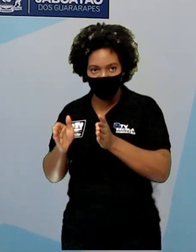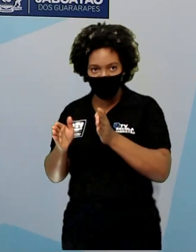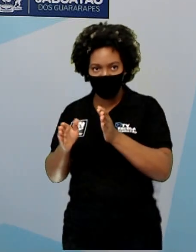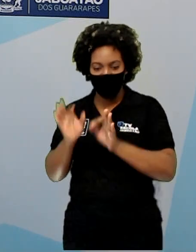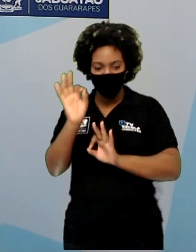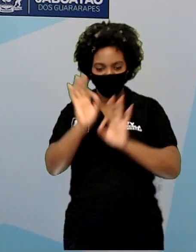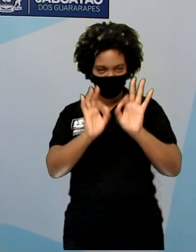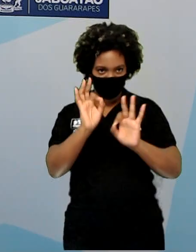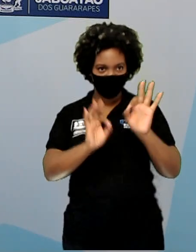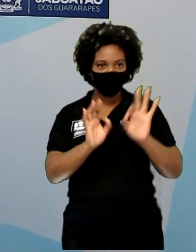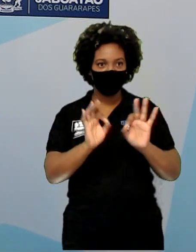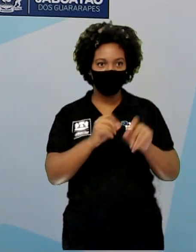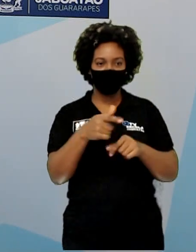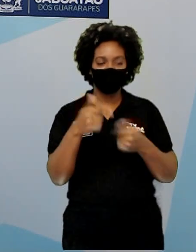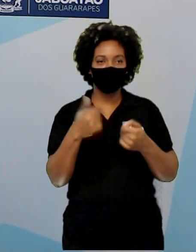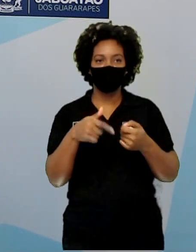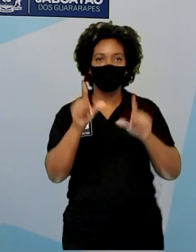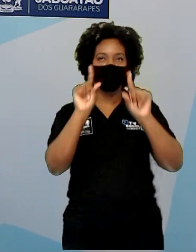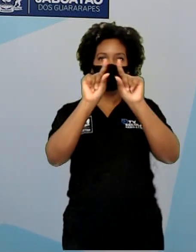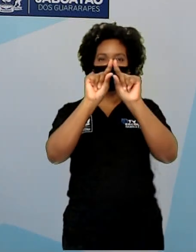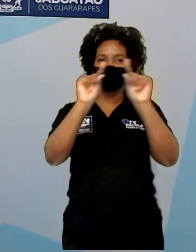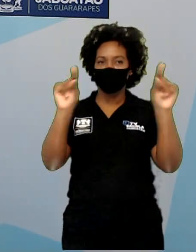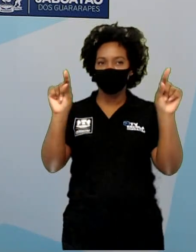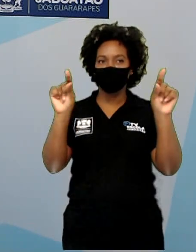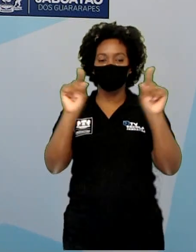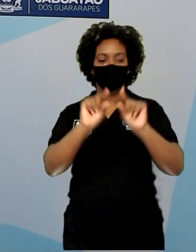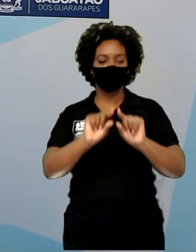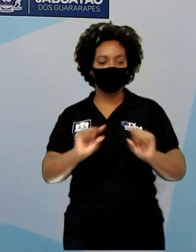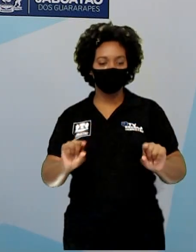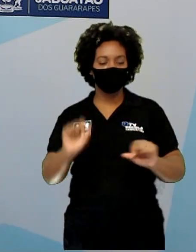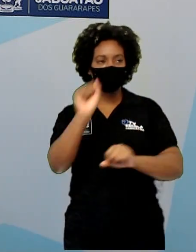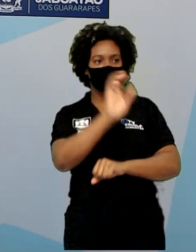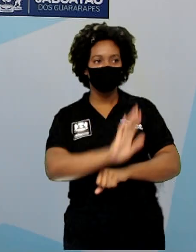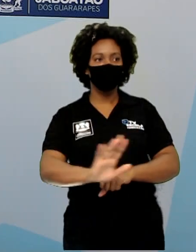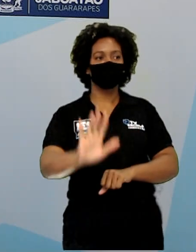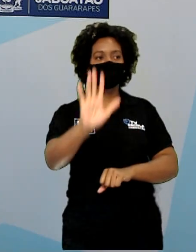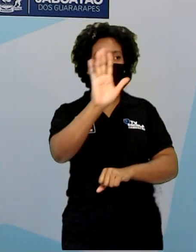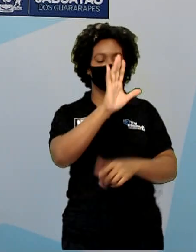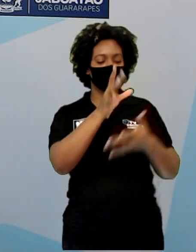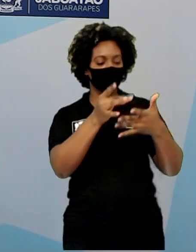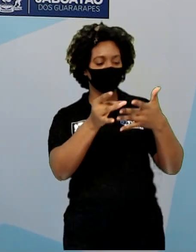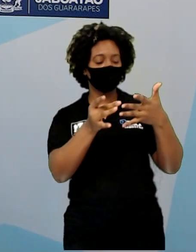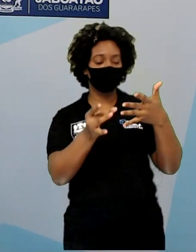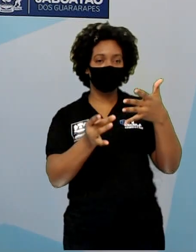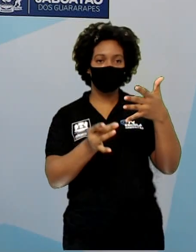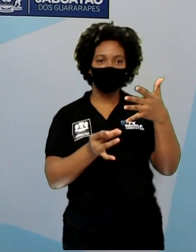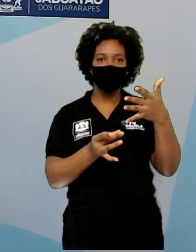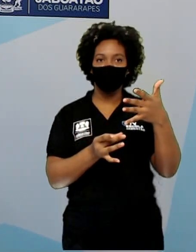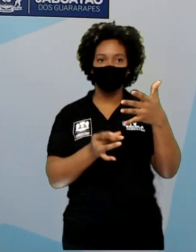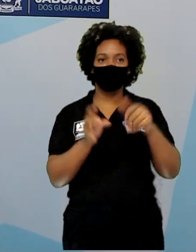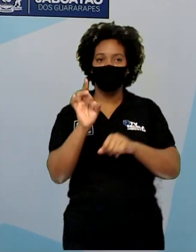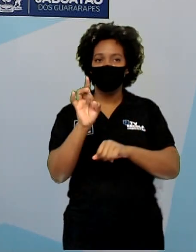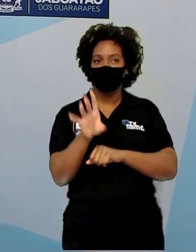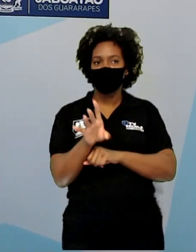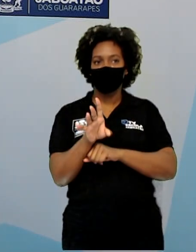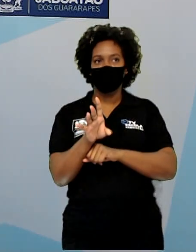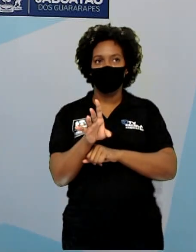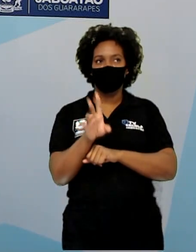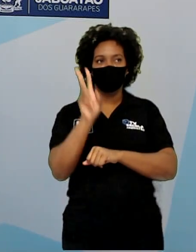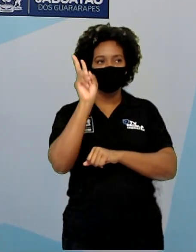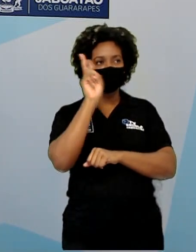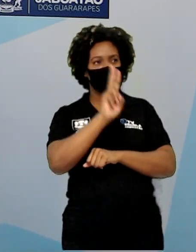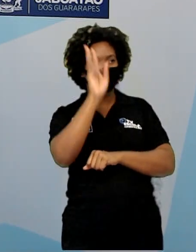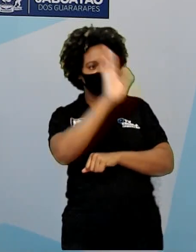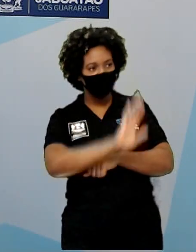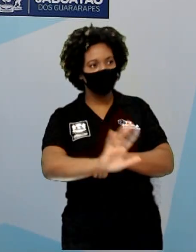Vocês têm que ver título, slogan, a imagem, o logotipo. Não é apenas colocar uma foto. Se você